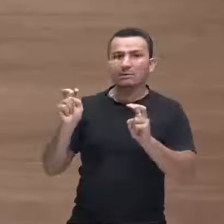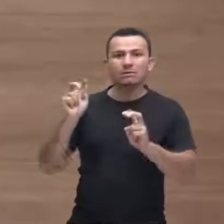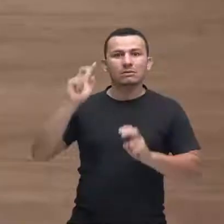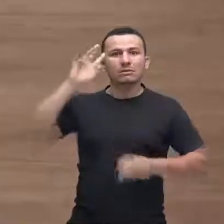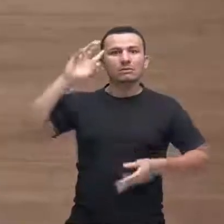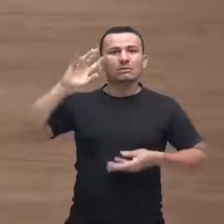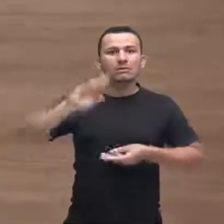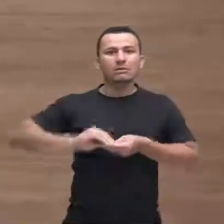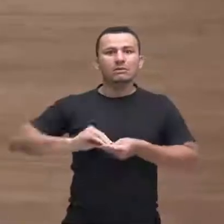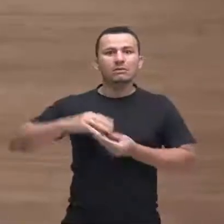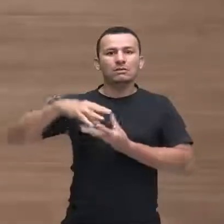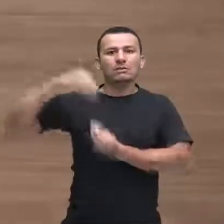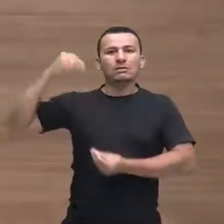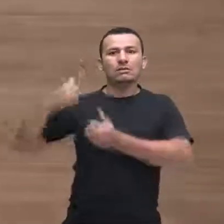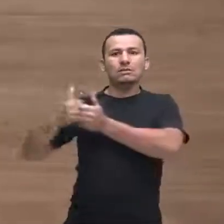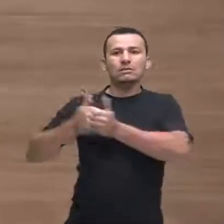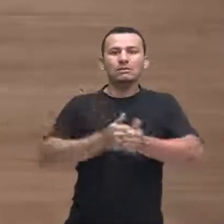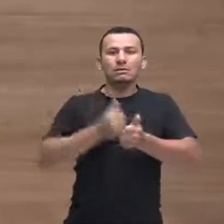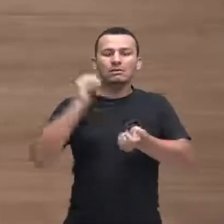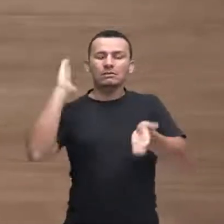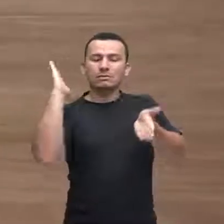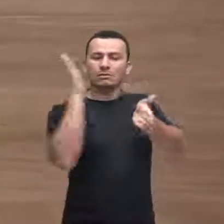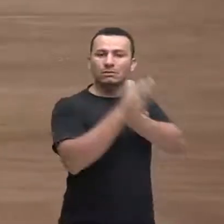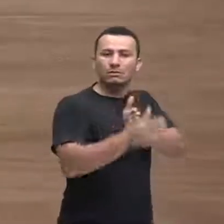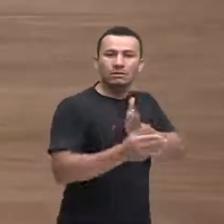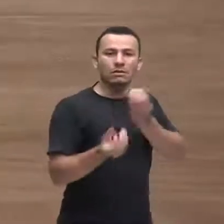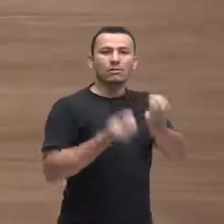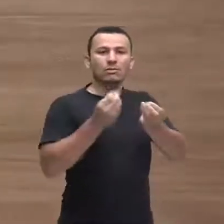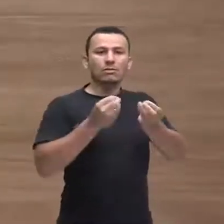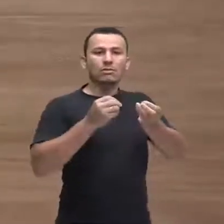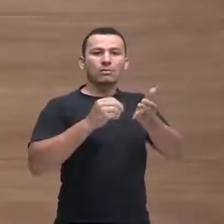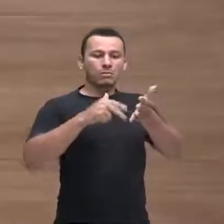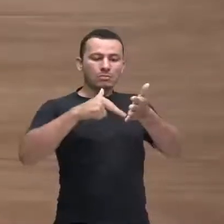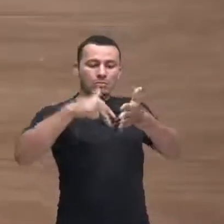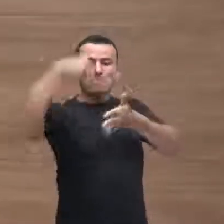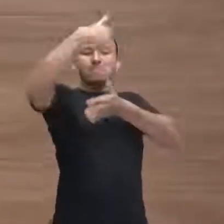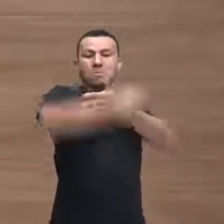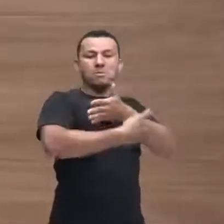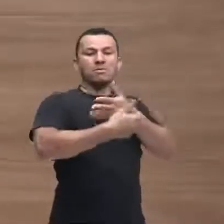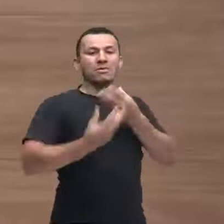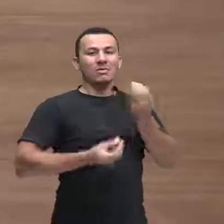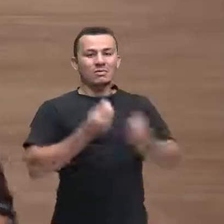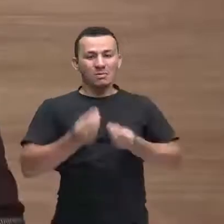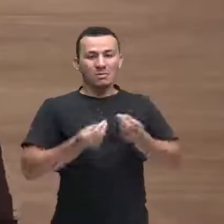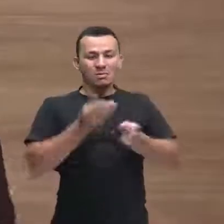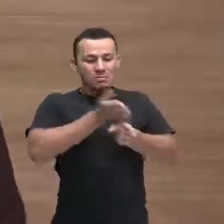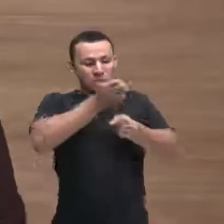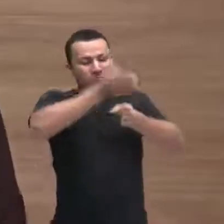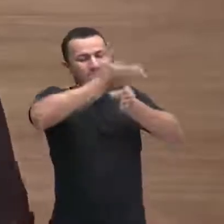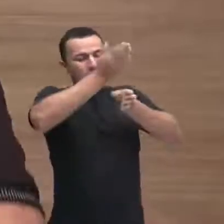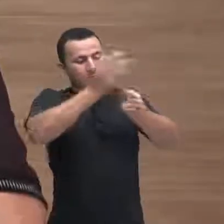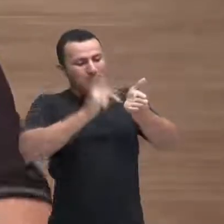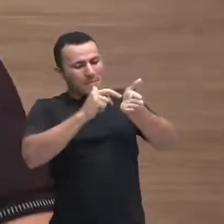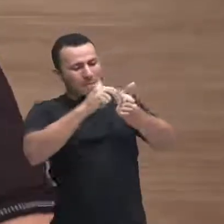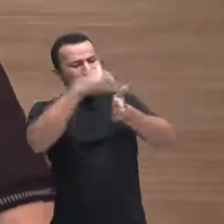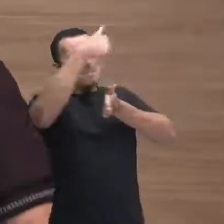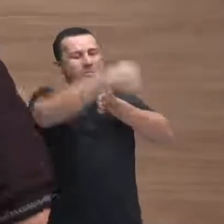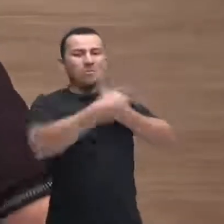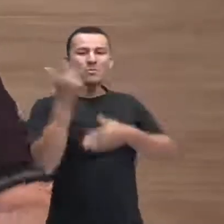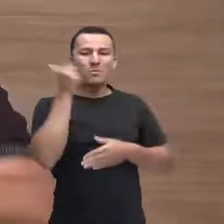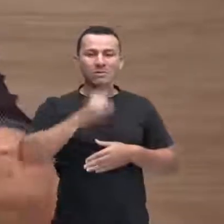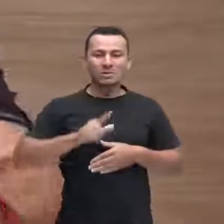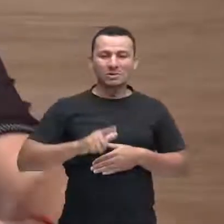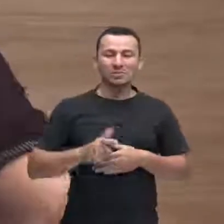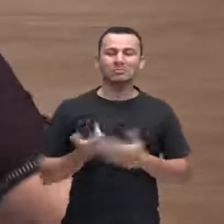sabe como foi que ele conseguiu pular a cerca do cemitério, o muro do cemitério. Pois bem, voltando